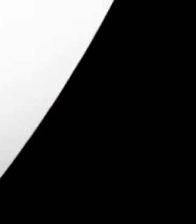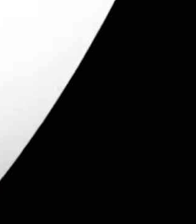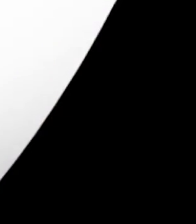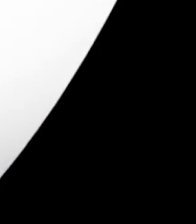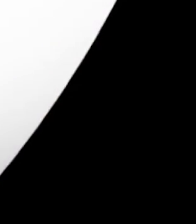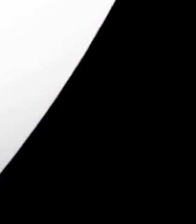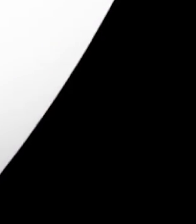se esqueça.